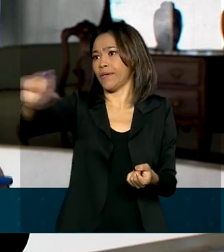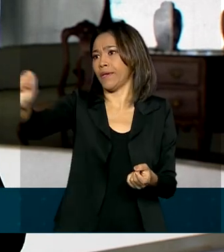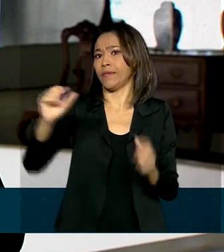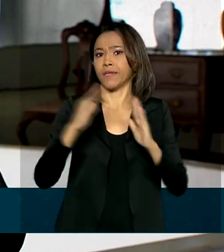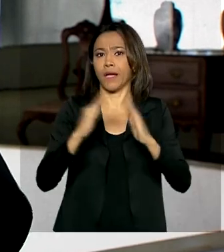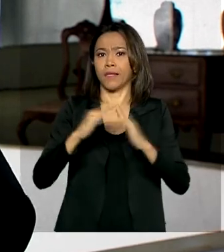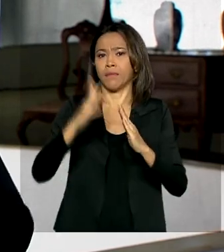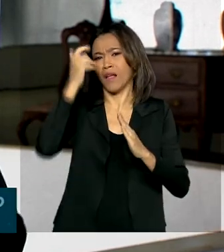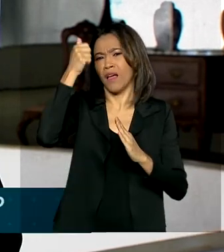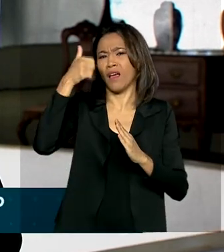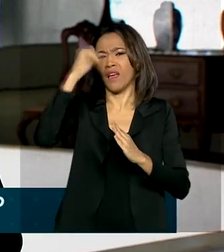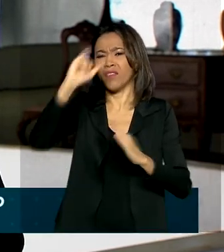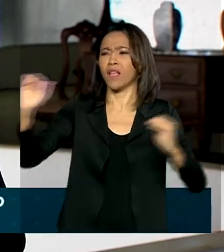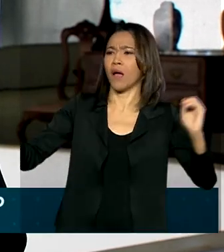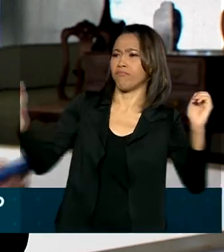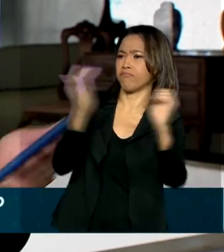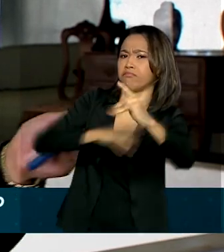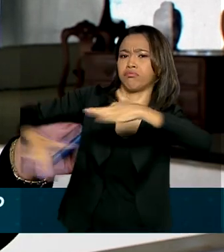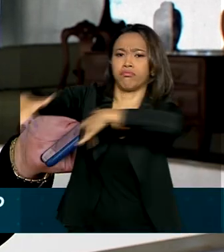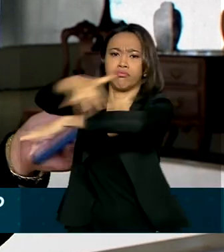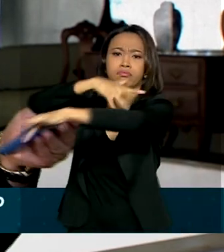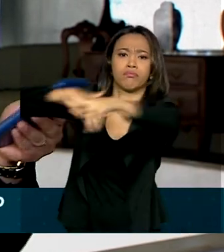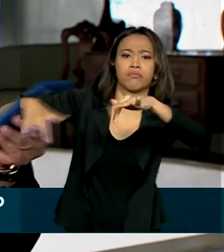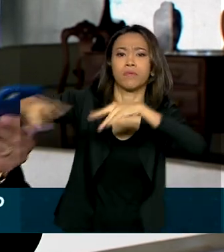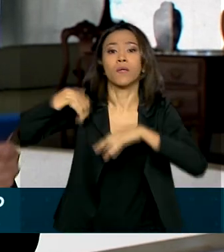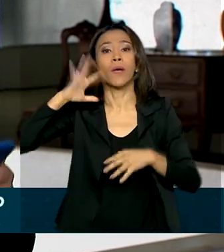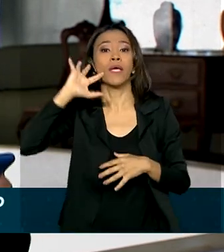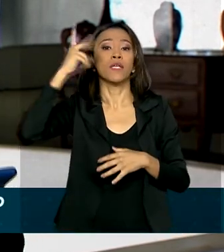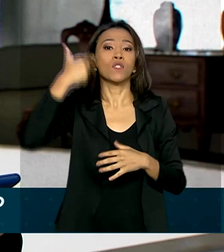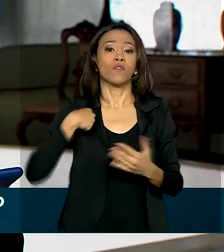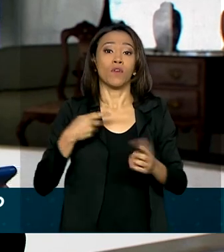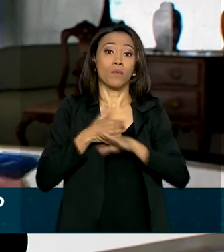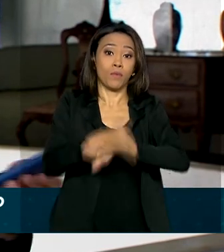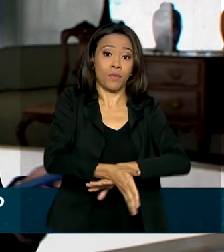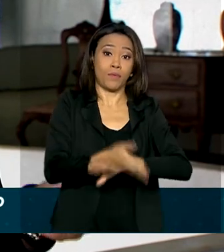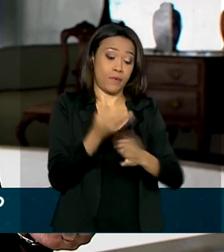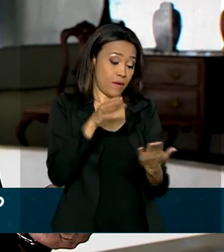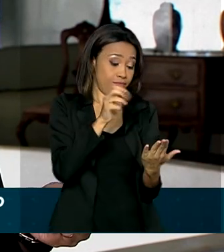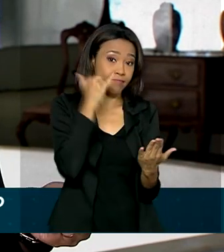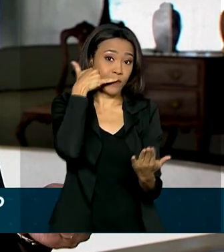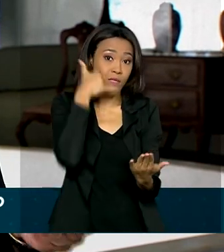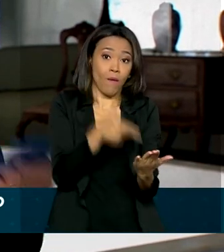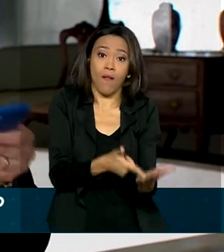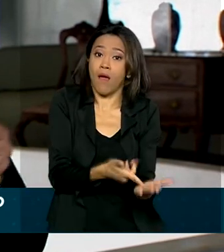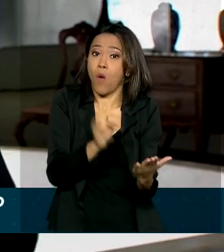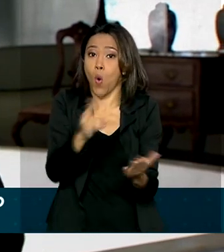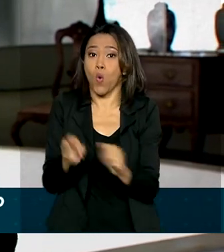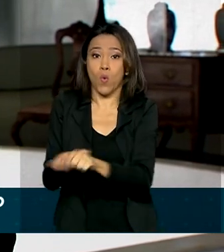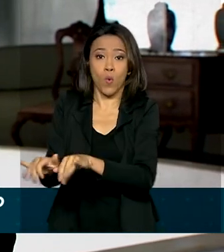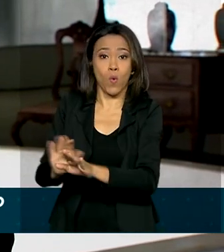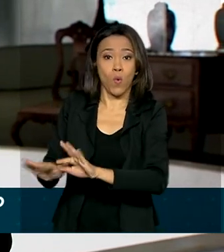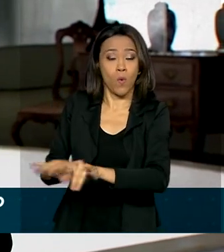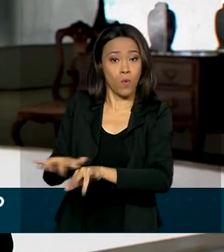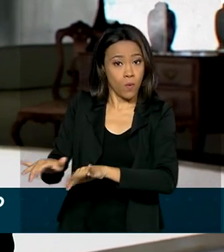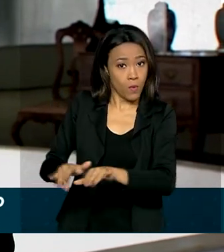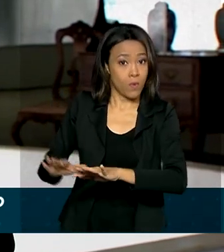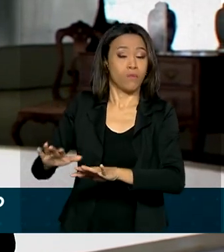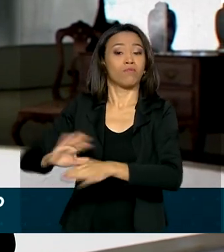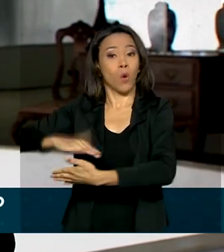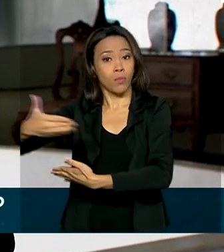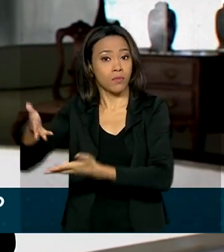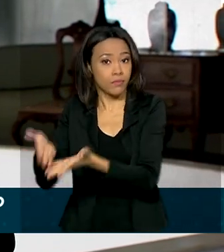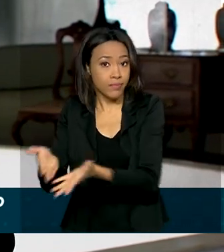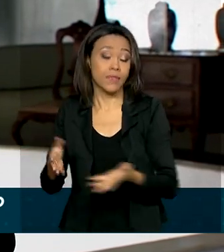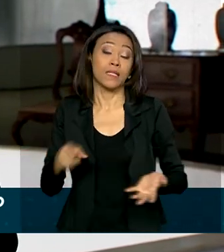aglomerações, foi preciso recorrer ao celular ou ao computador. Esse aumento na demanda acelerou o processo de